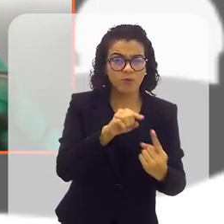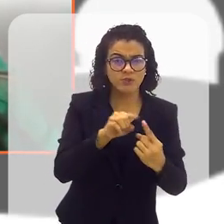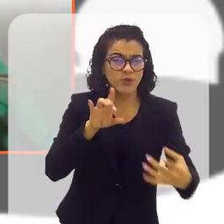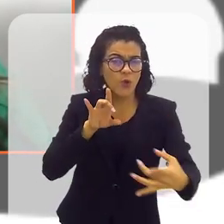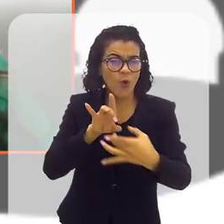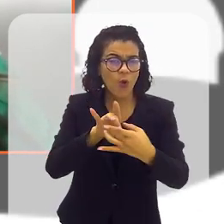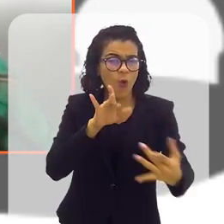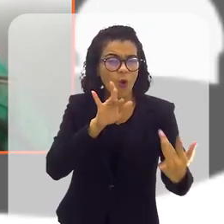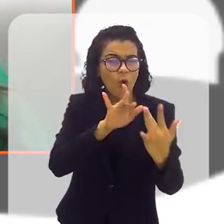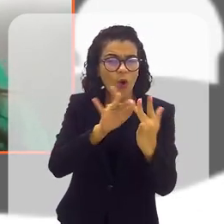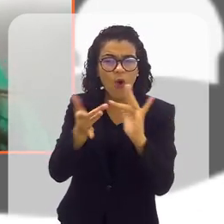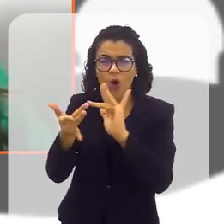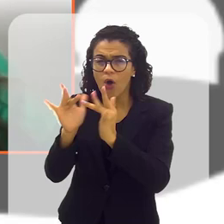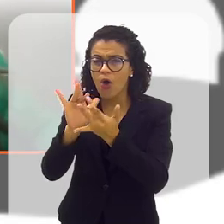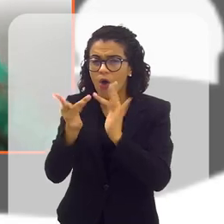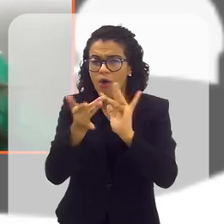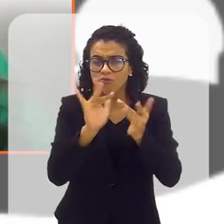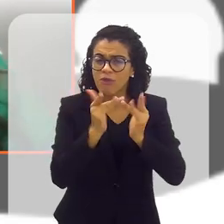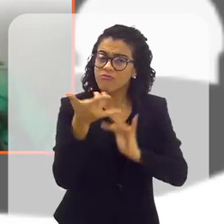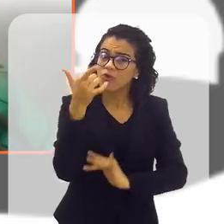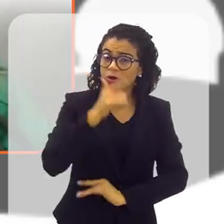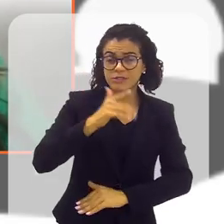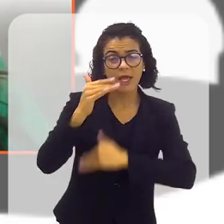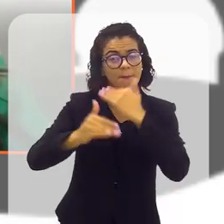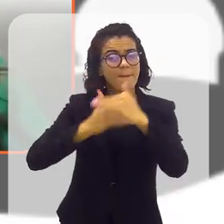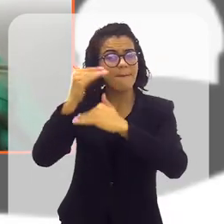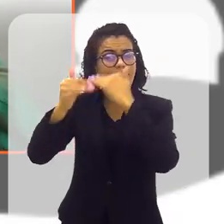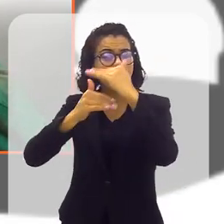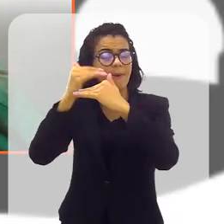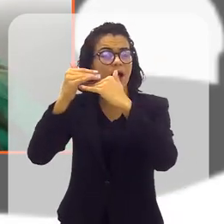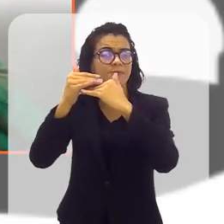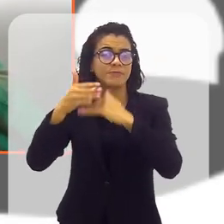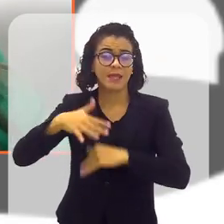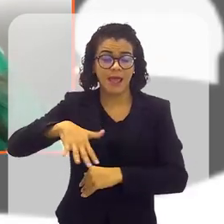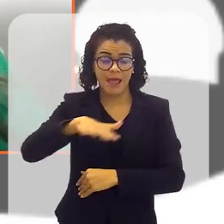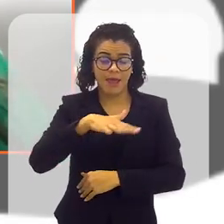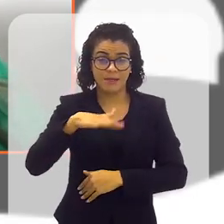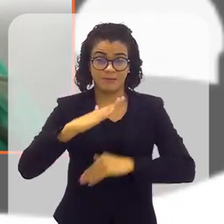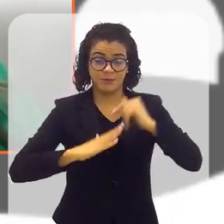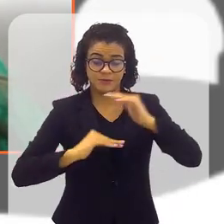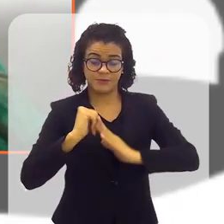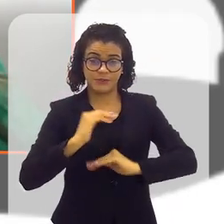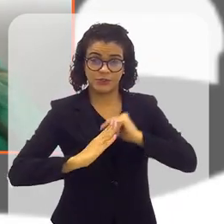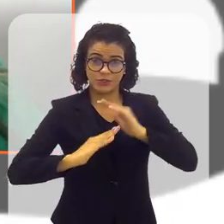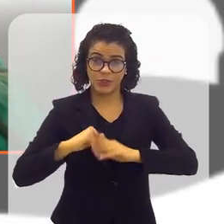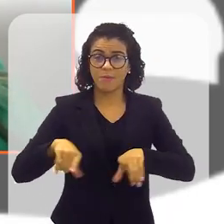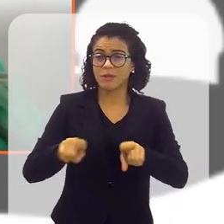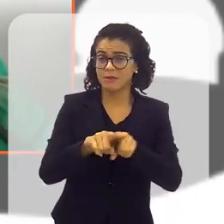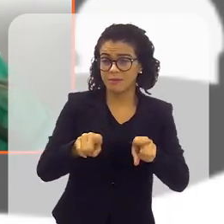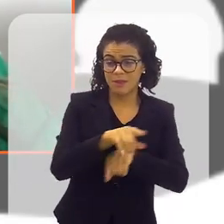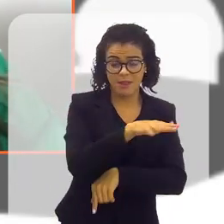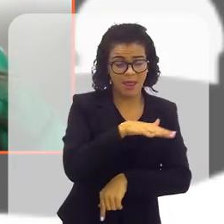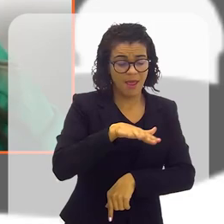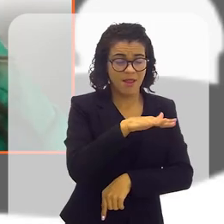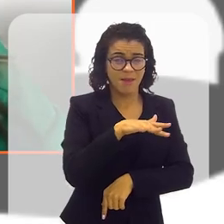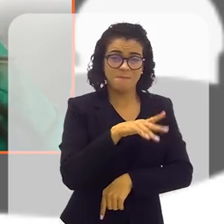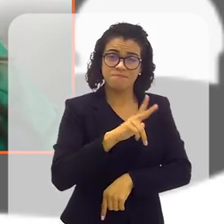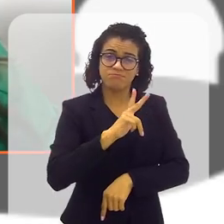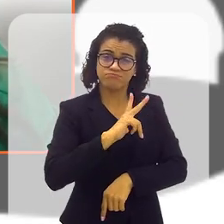boa rede de contatos, você consegue evoluir tanto na parte profissional, né? Como pessoal também,